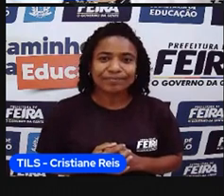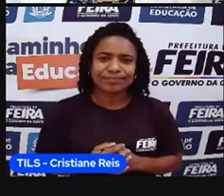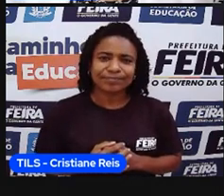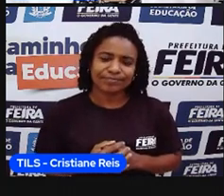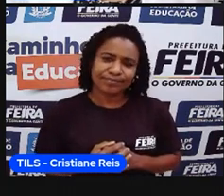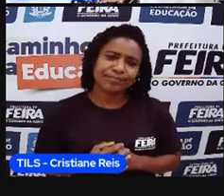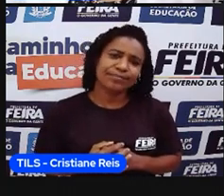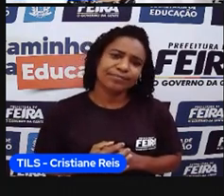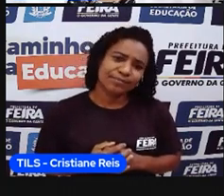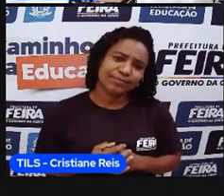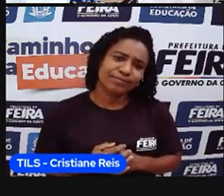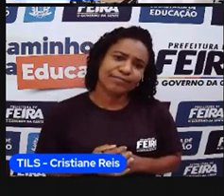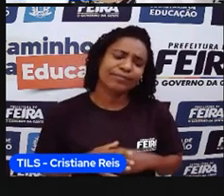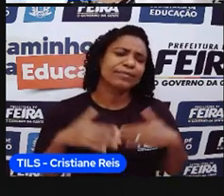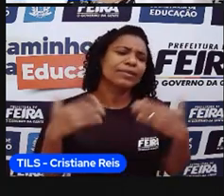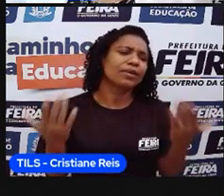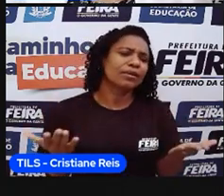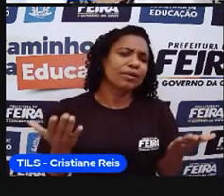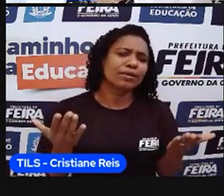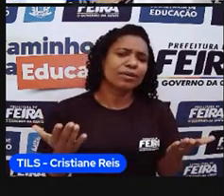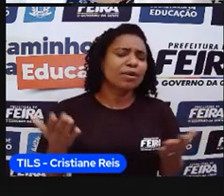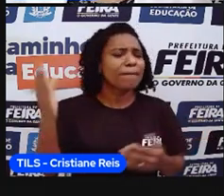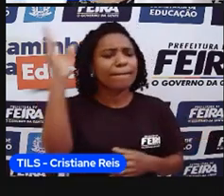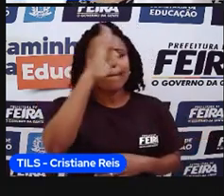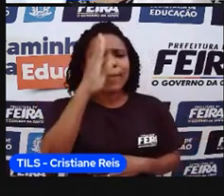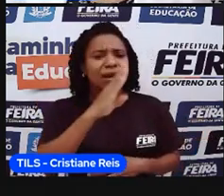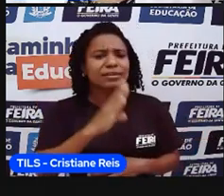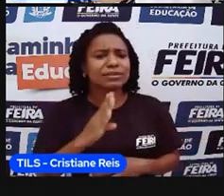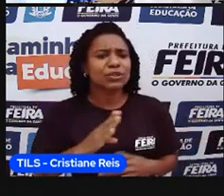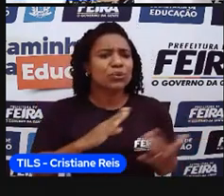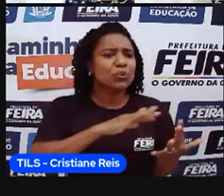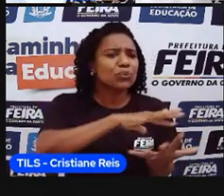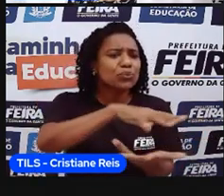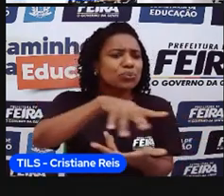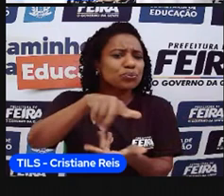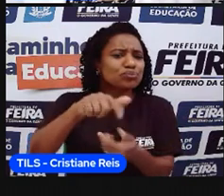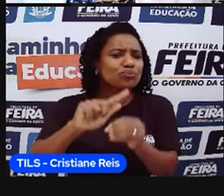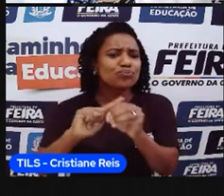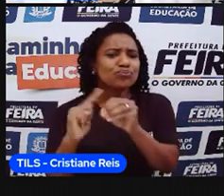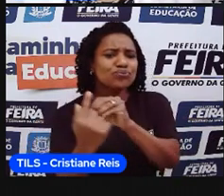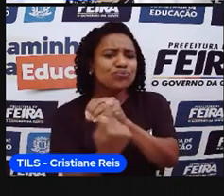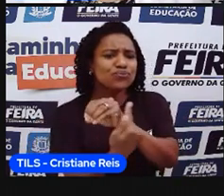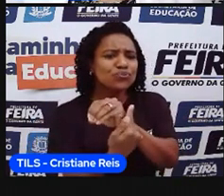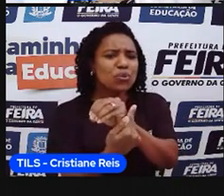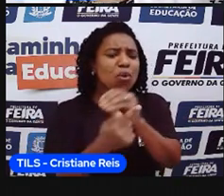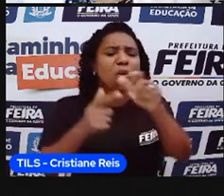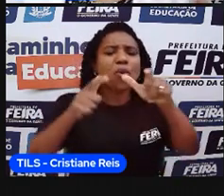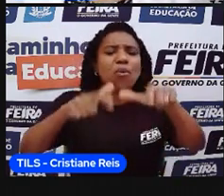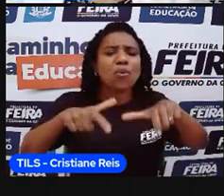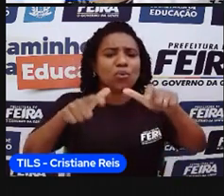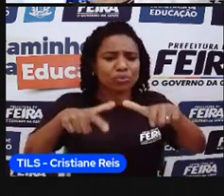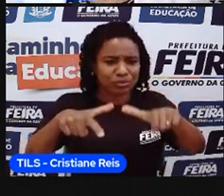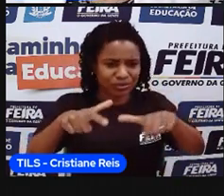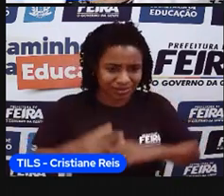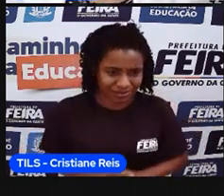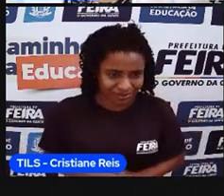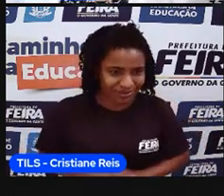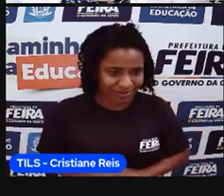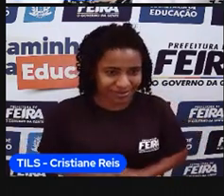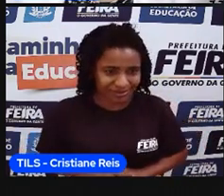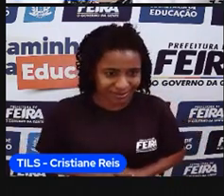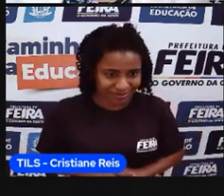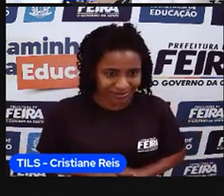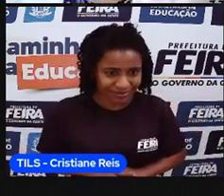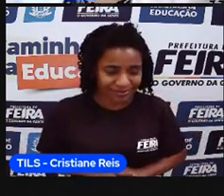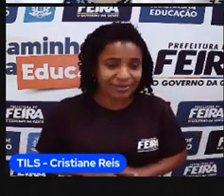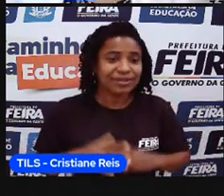lá. Qual é a localização geográfica do Brasil, né? Na realidade, em que lugar nós estamos, né,